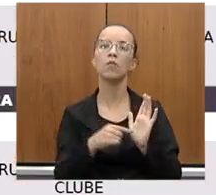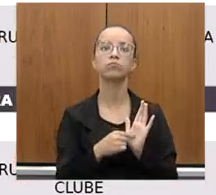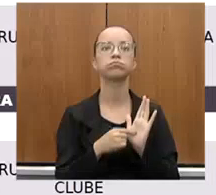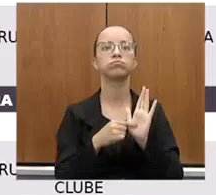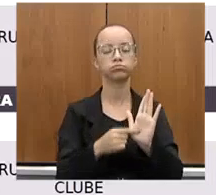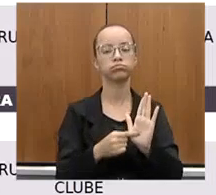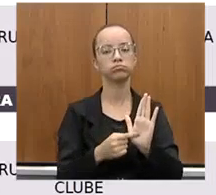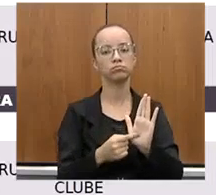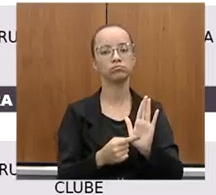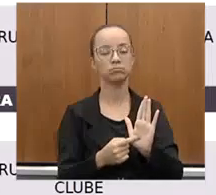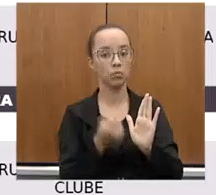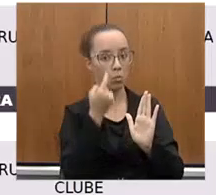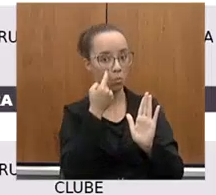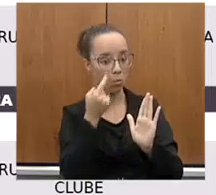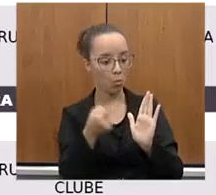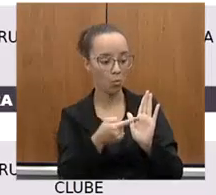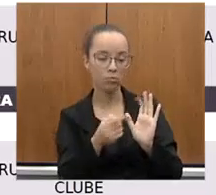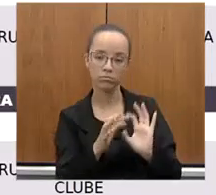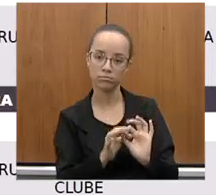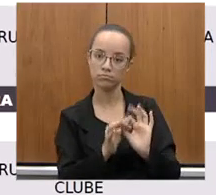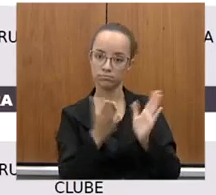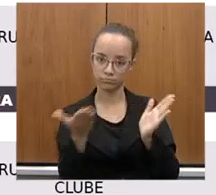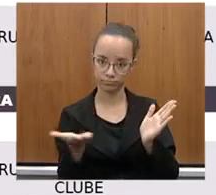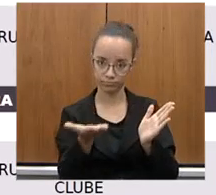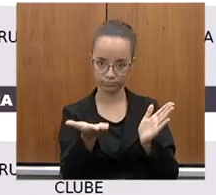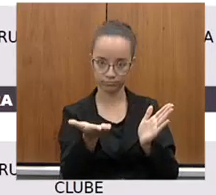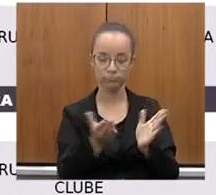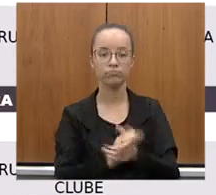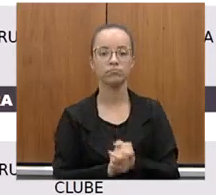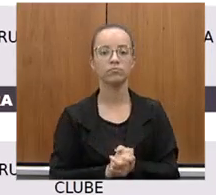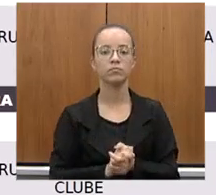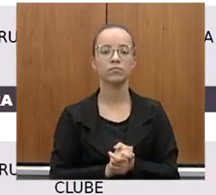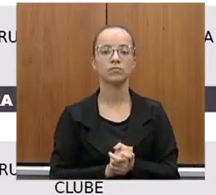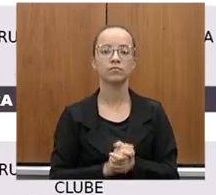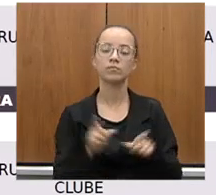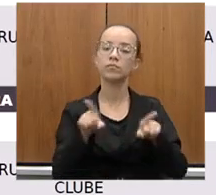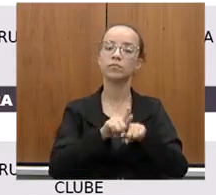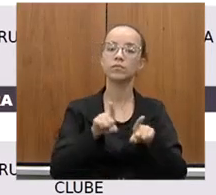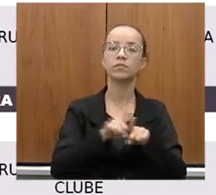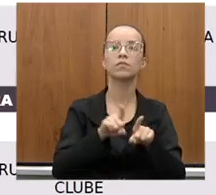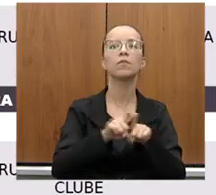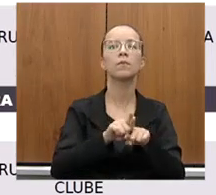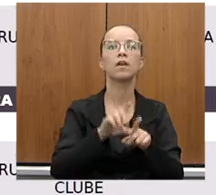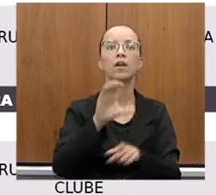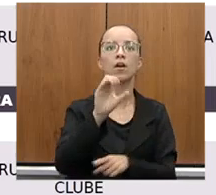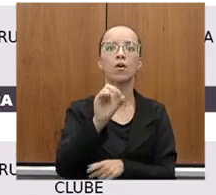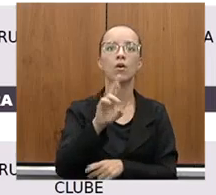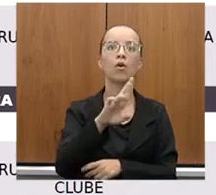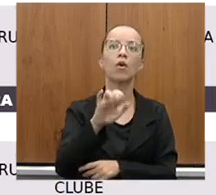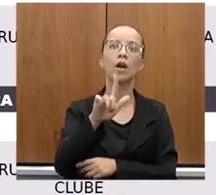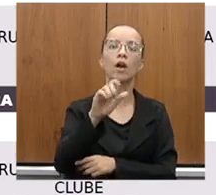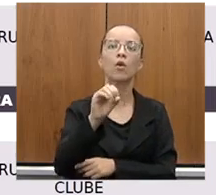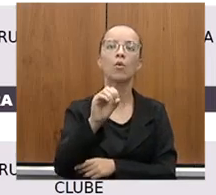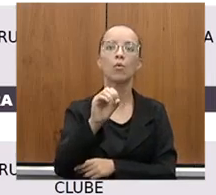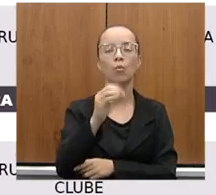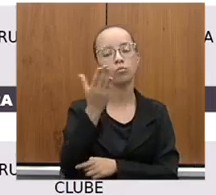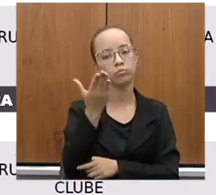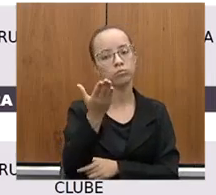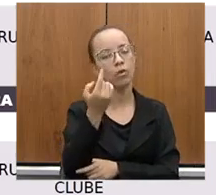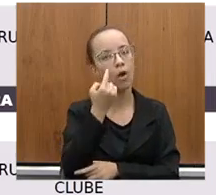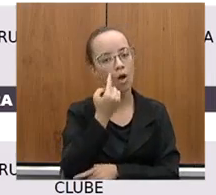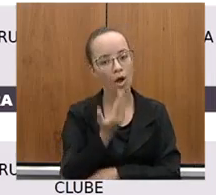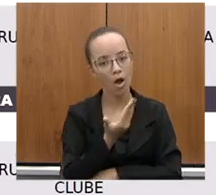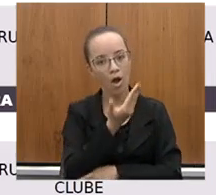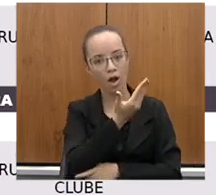apresentação vai estar disponível, como eu falei, a questão do córrego do Ferrugem, 10 anos sem solução,